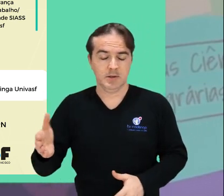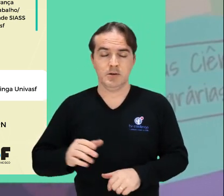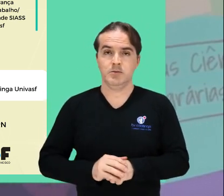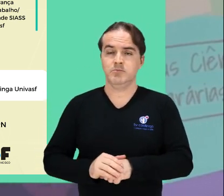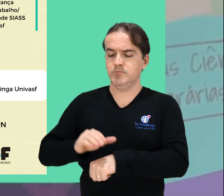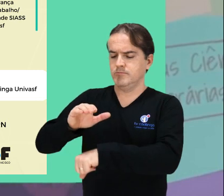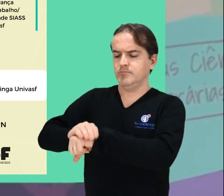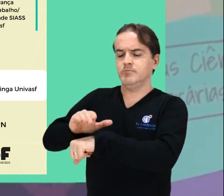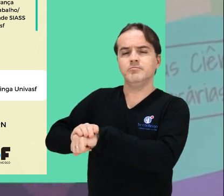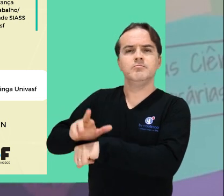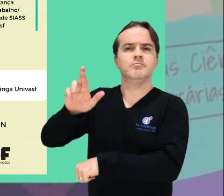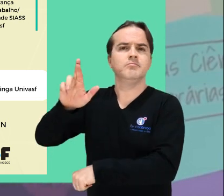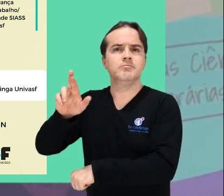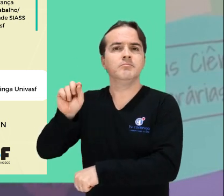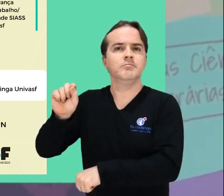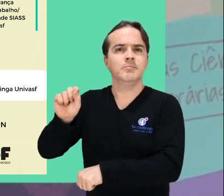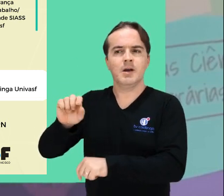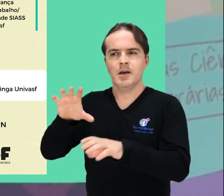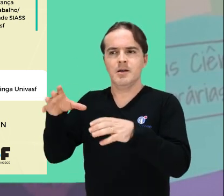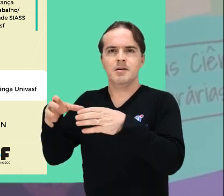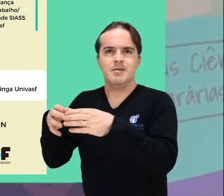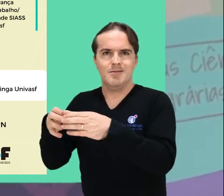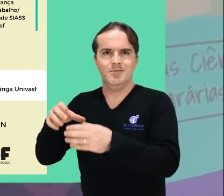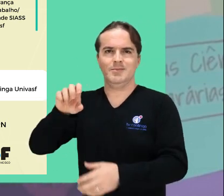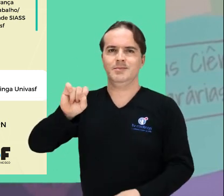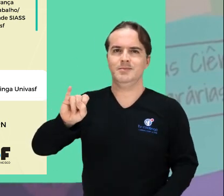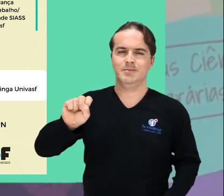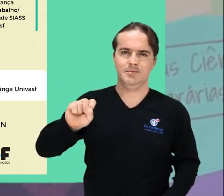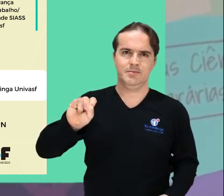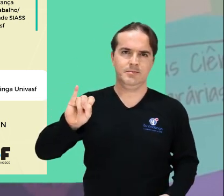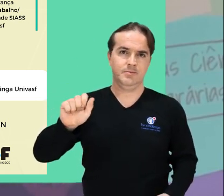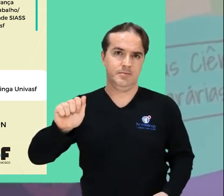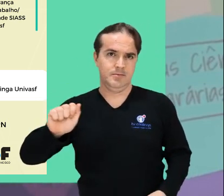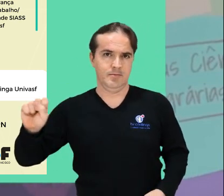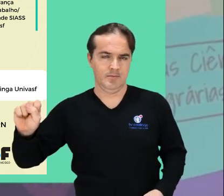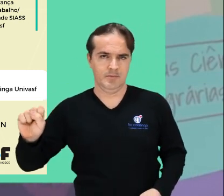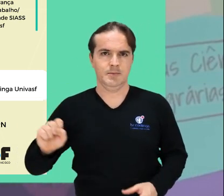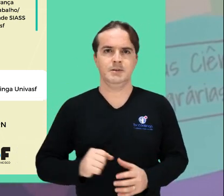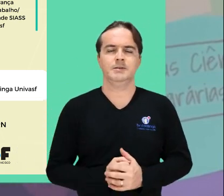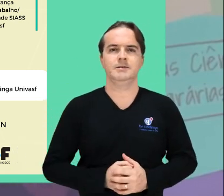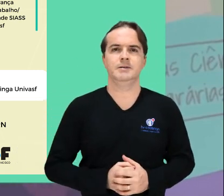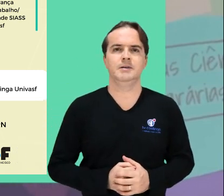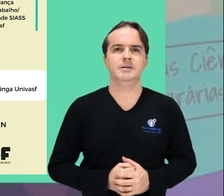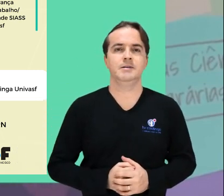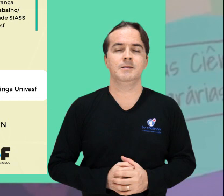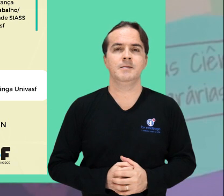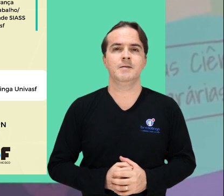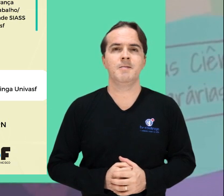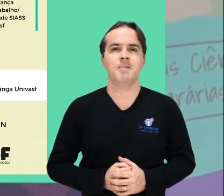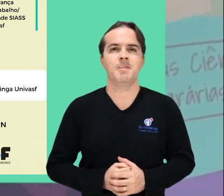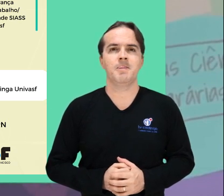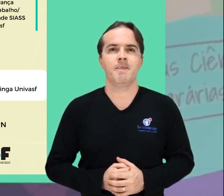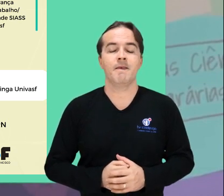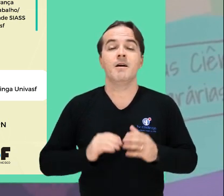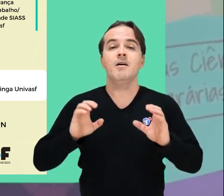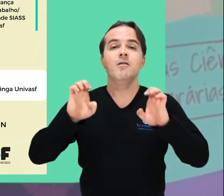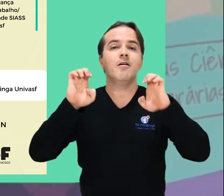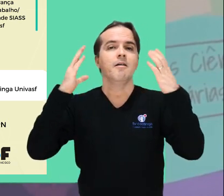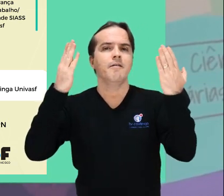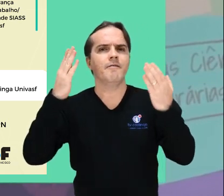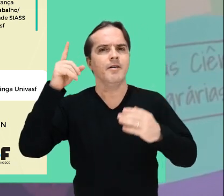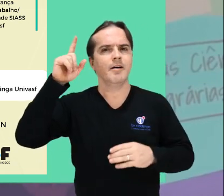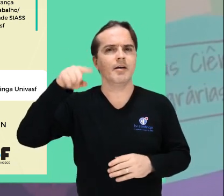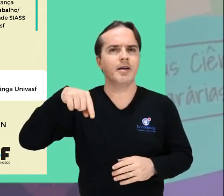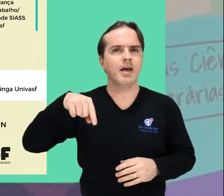do Sub-Sistema Integrado de Atenção à Saúde do Servidor, o CIAS da Univasf. O evento vai